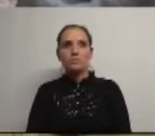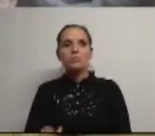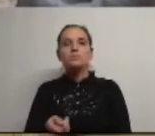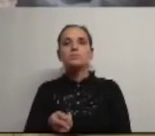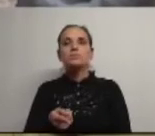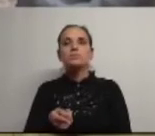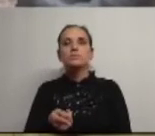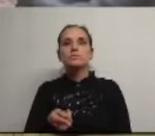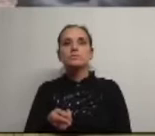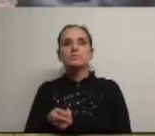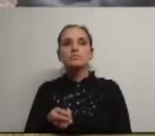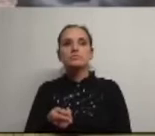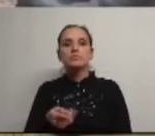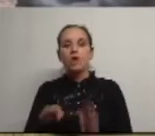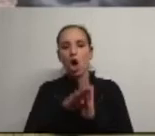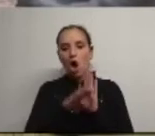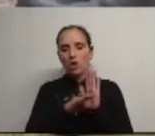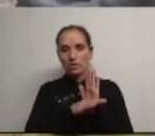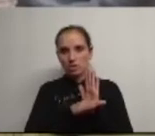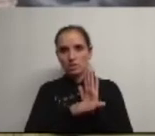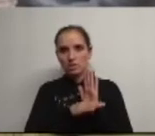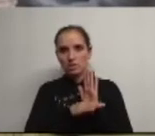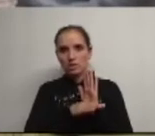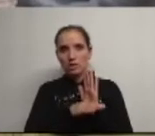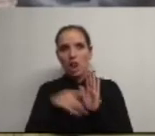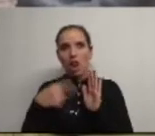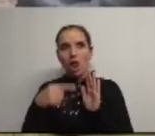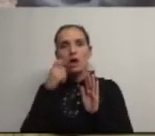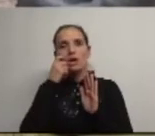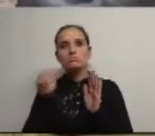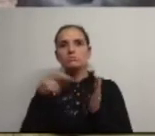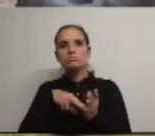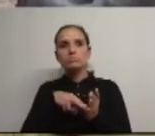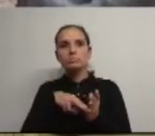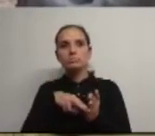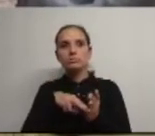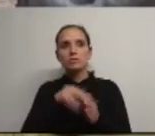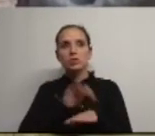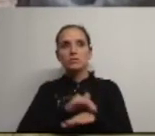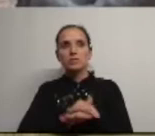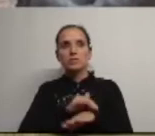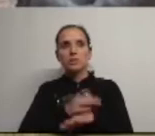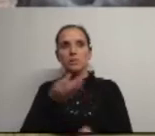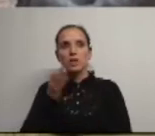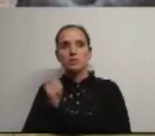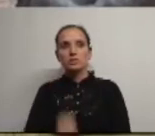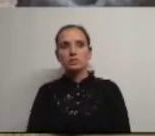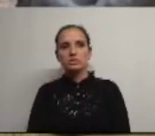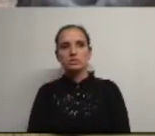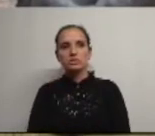pela nossa ordem tem a palavra o representante do partido socialista